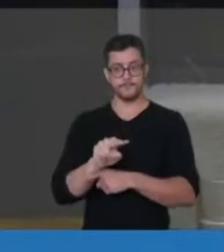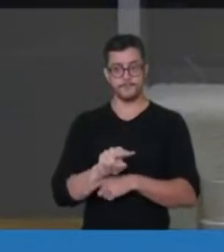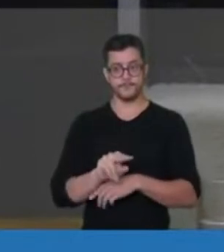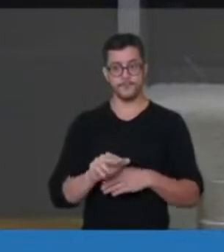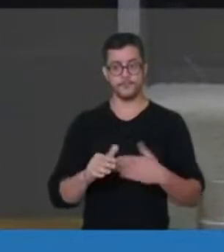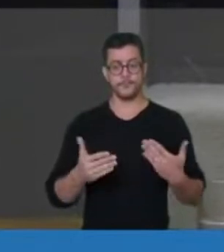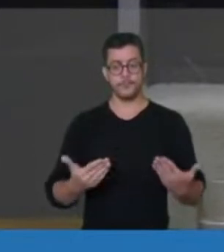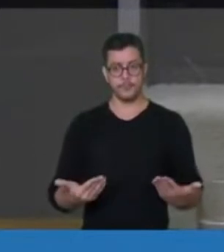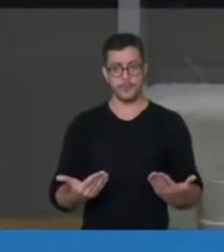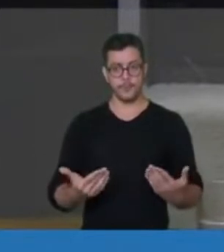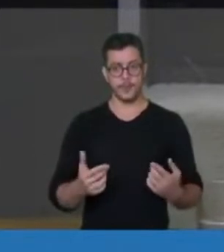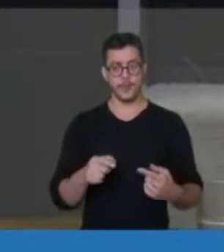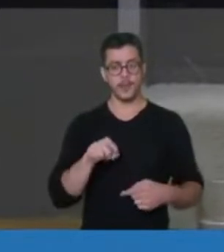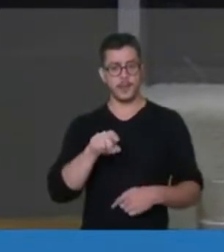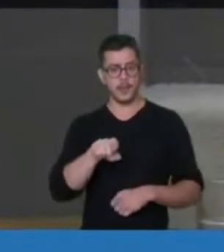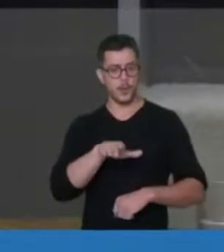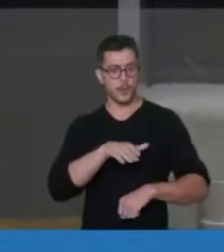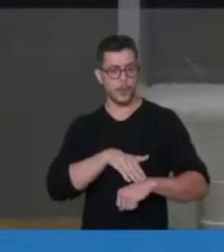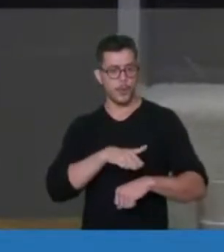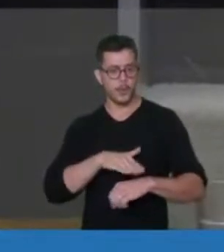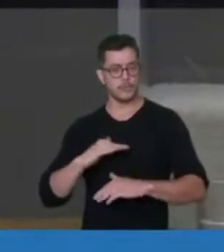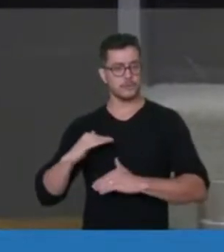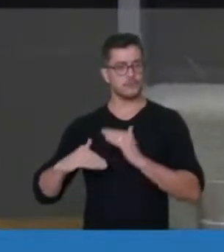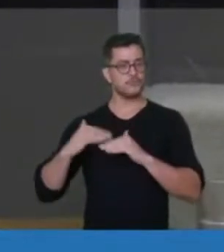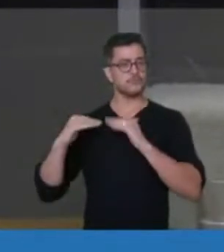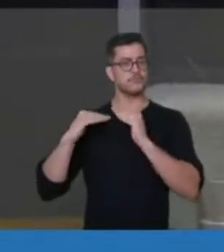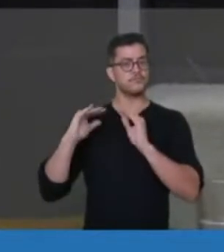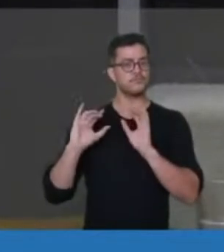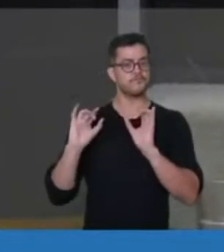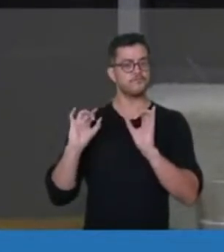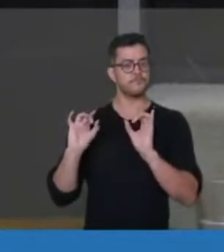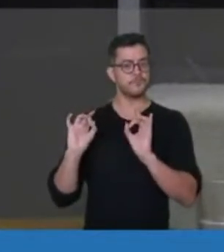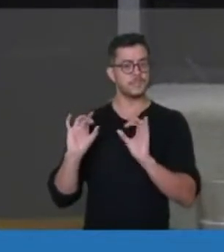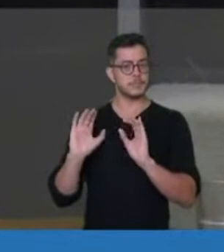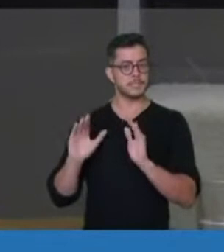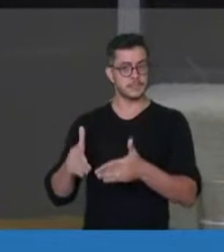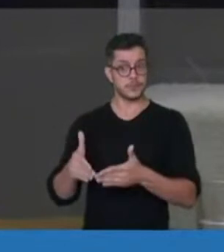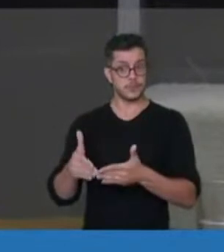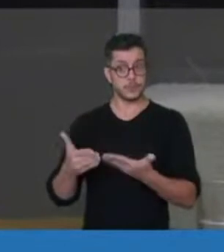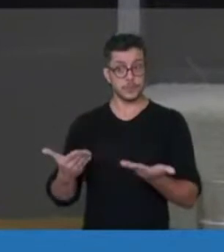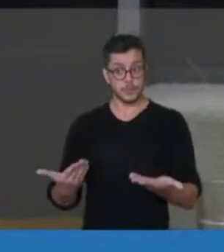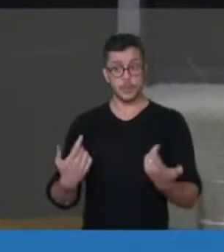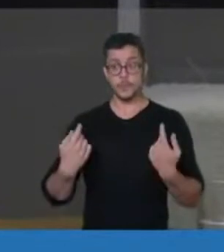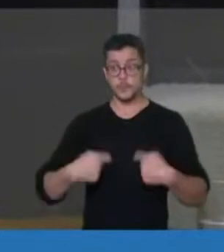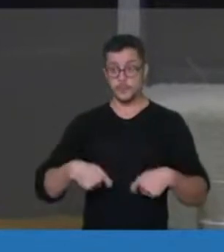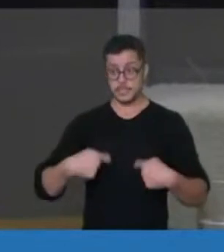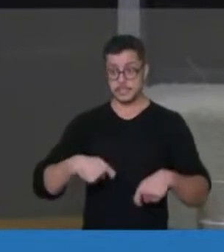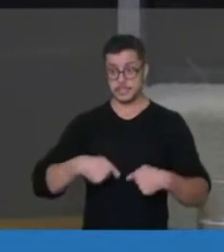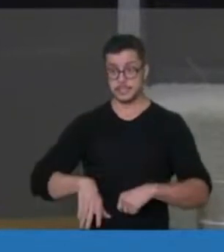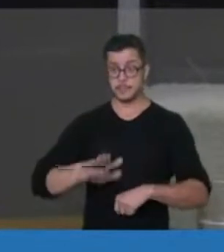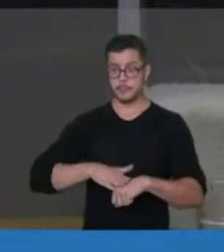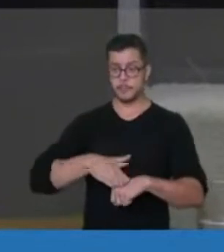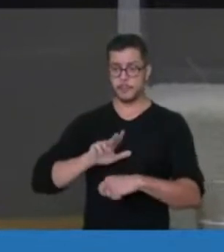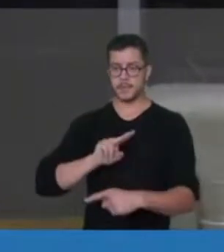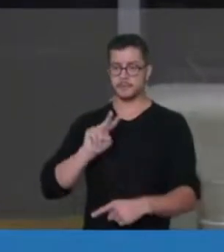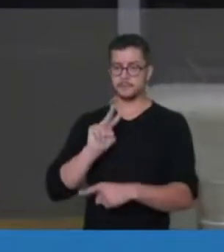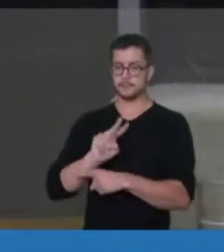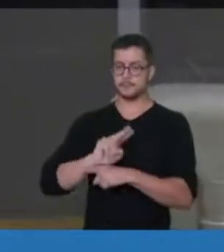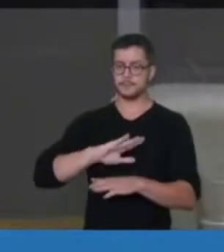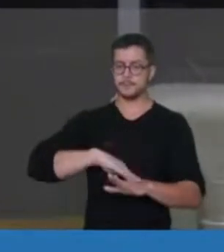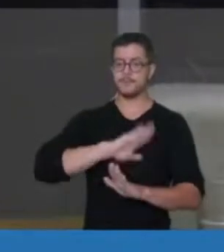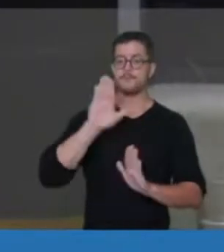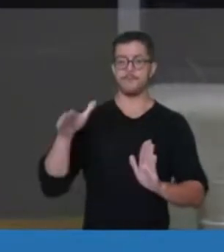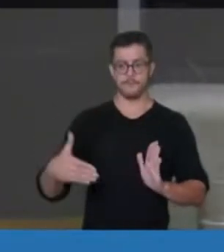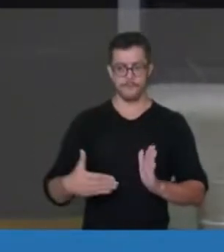que estão numa fase peculiar do seu desenvolvimento e são destinatários da lógica da proteção ou da política da